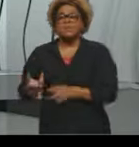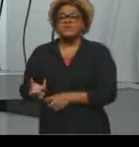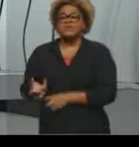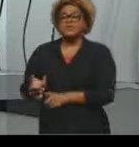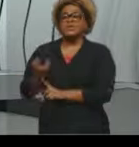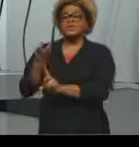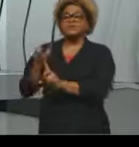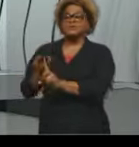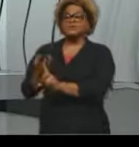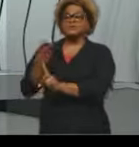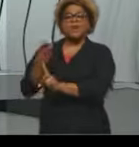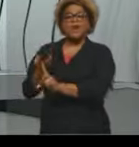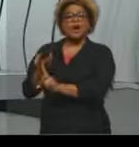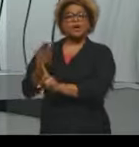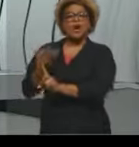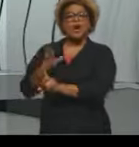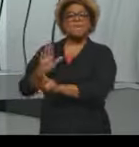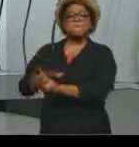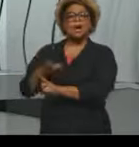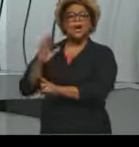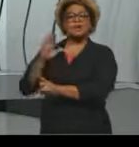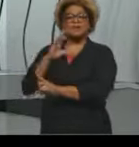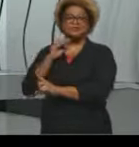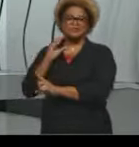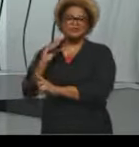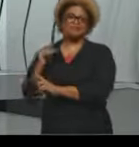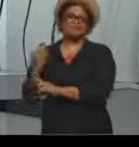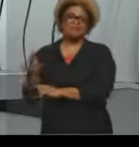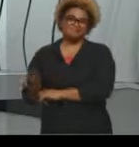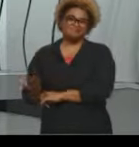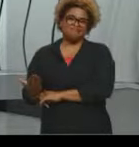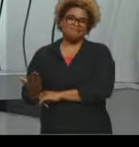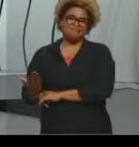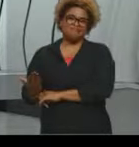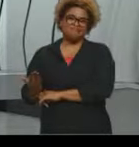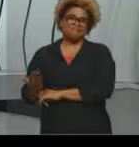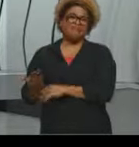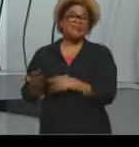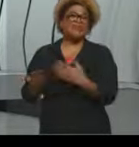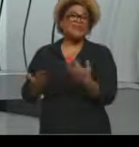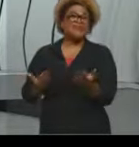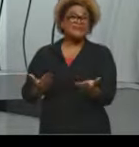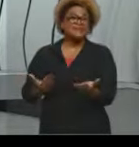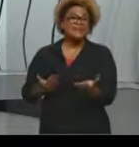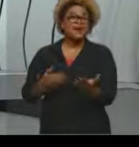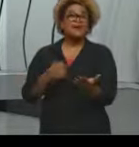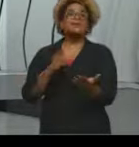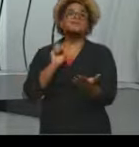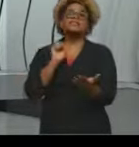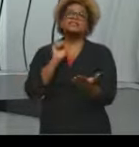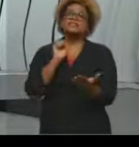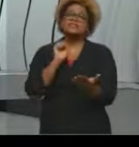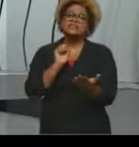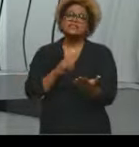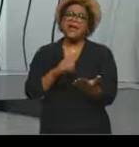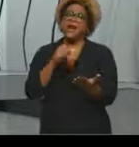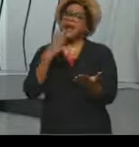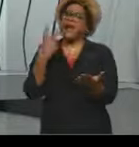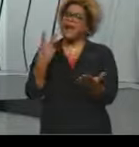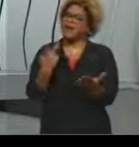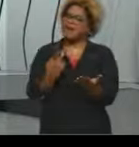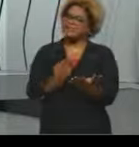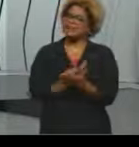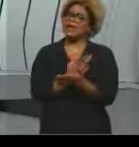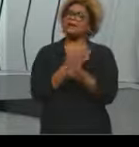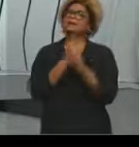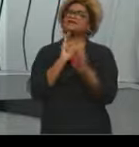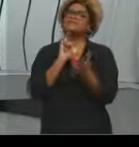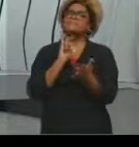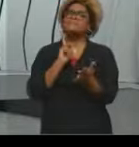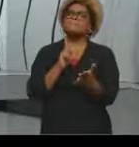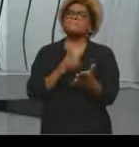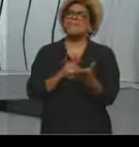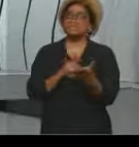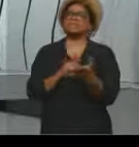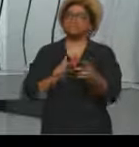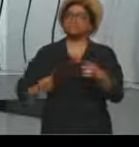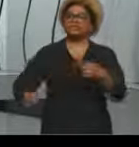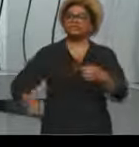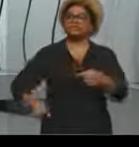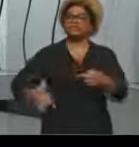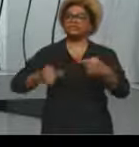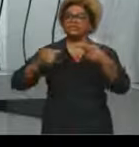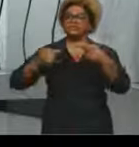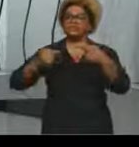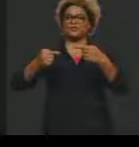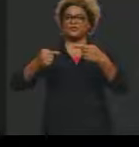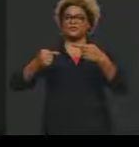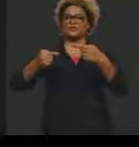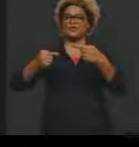a mão de obra. Então, isso tudo está muito presente, esse jogo de forças, né, dentro aí desse